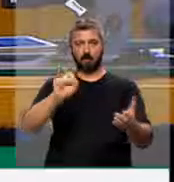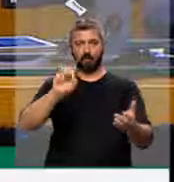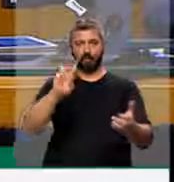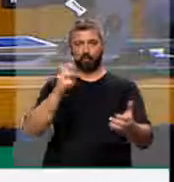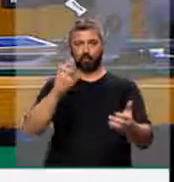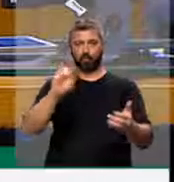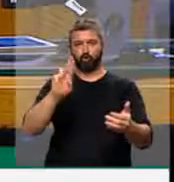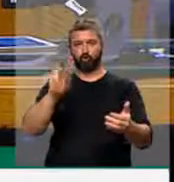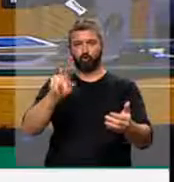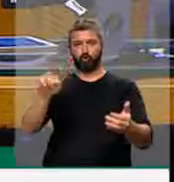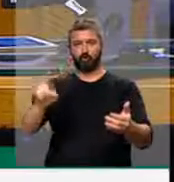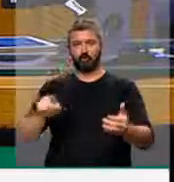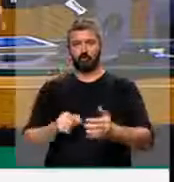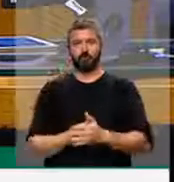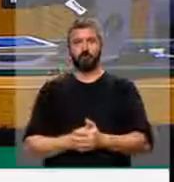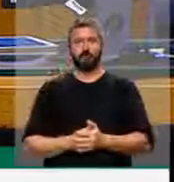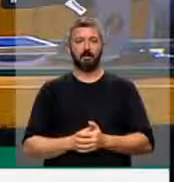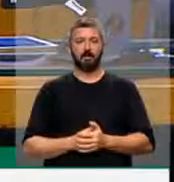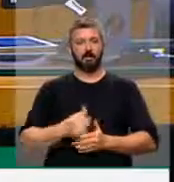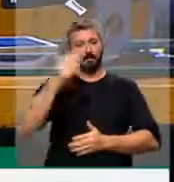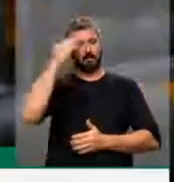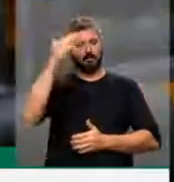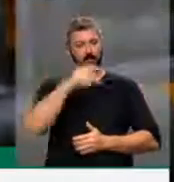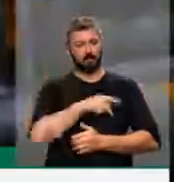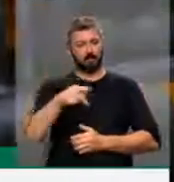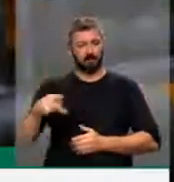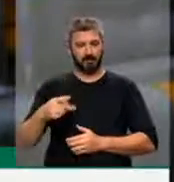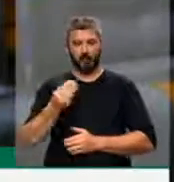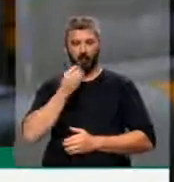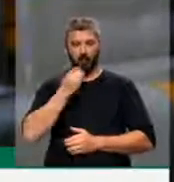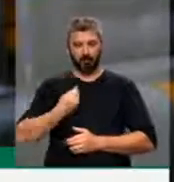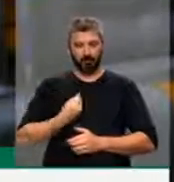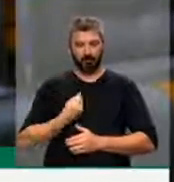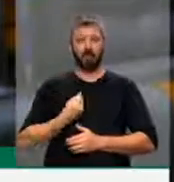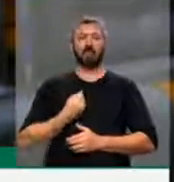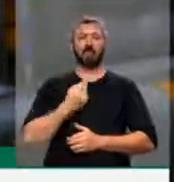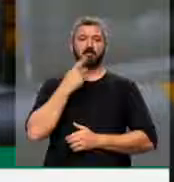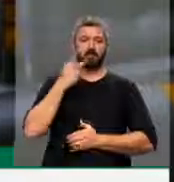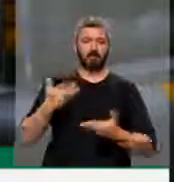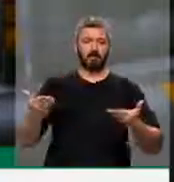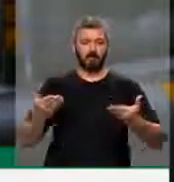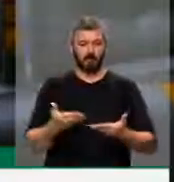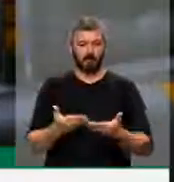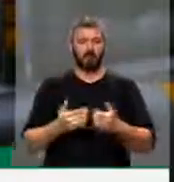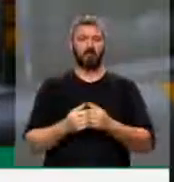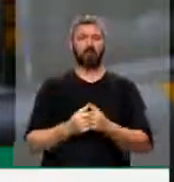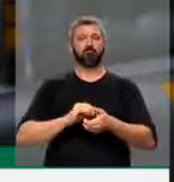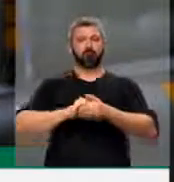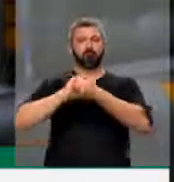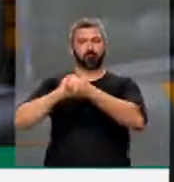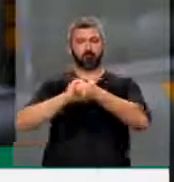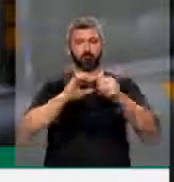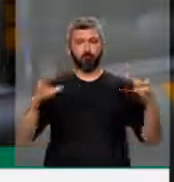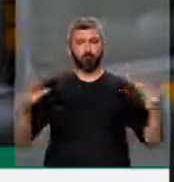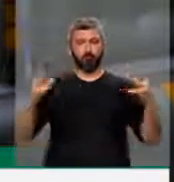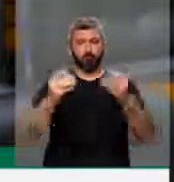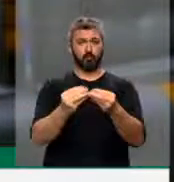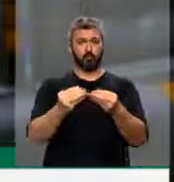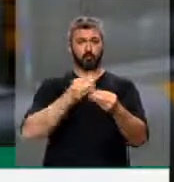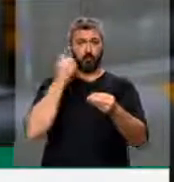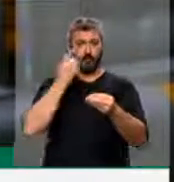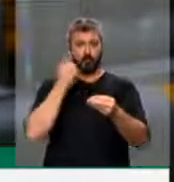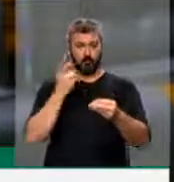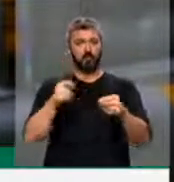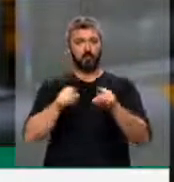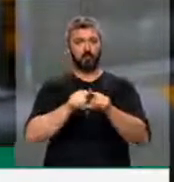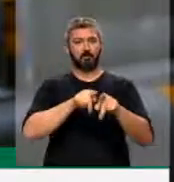Tempinho. Por favor, Heitor. Muito obrigado, Sr. Presidente. Le agradeço essa oportunidade e saúdo, por extensão, todos os colegas parlamentares